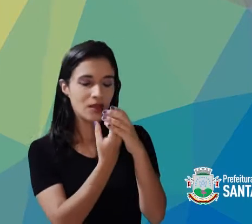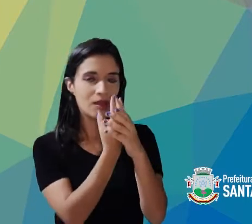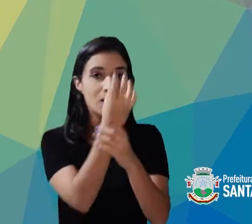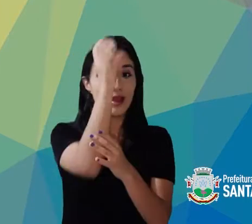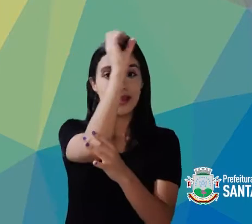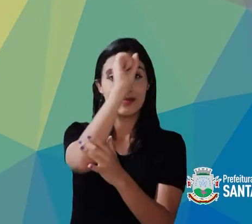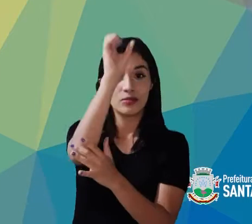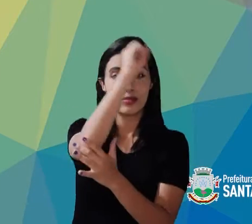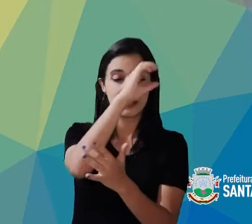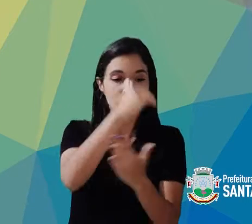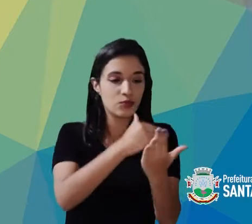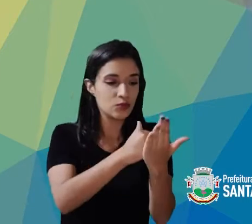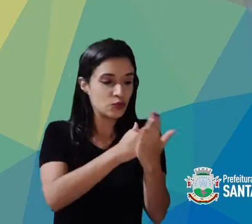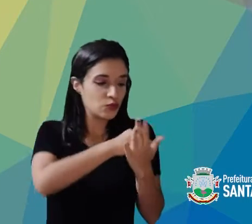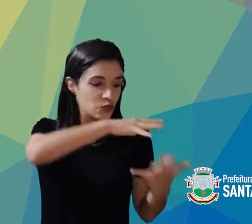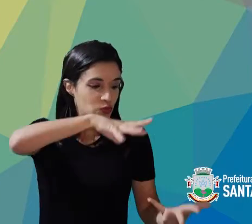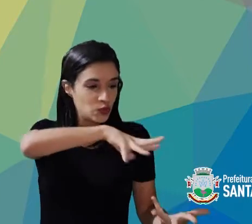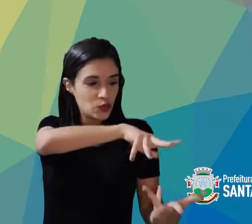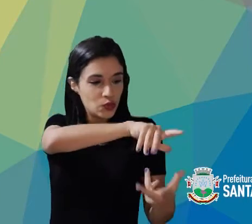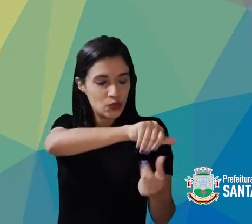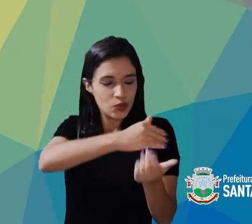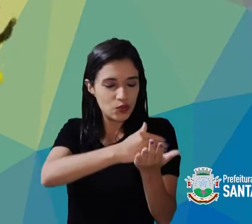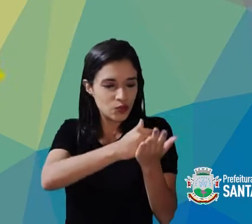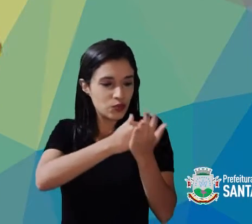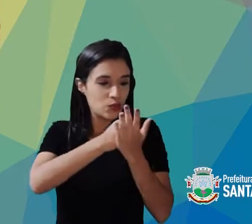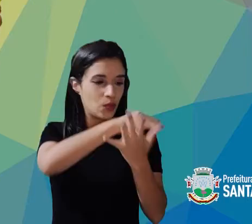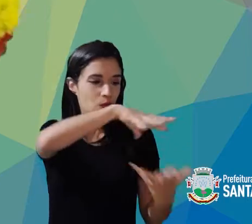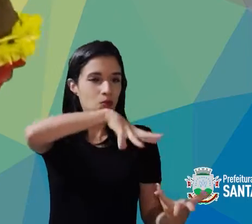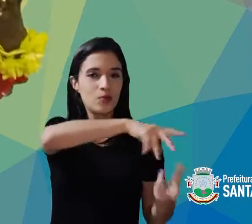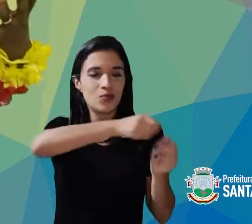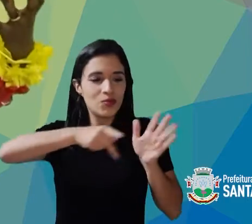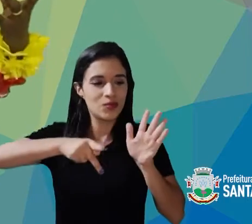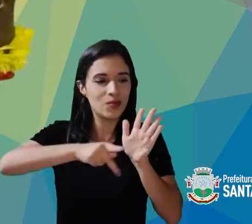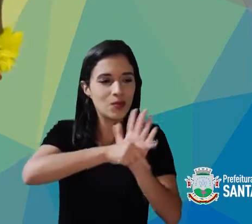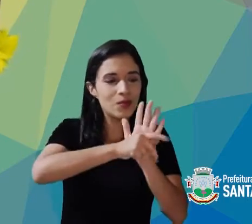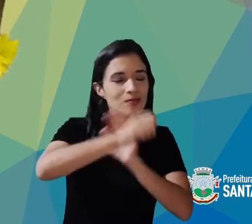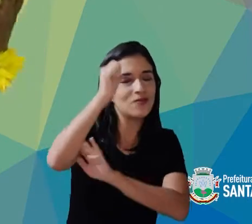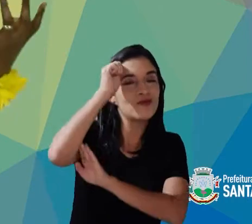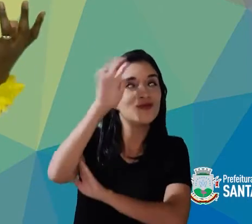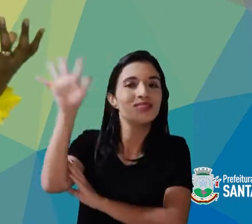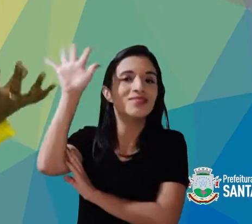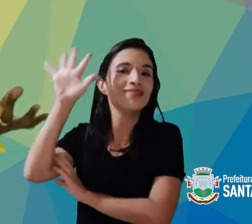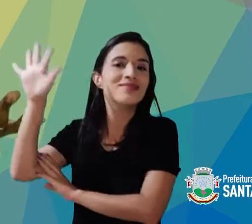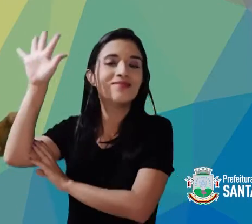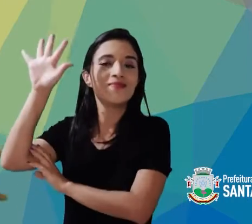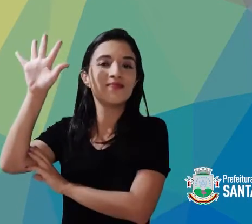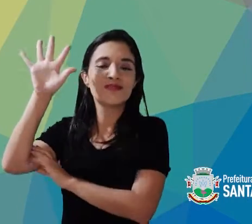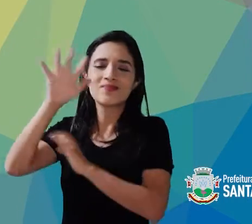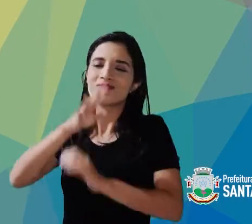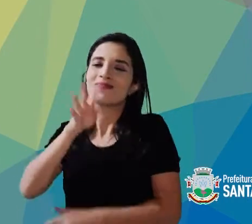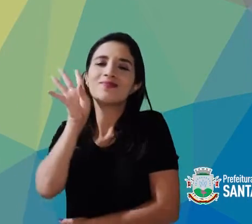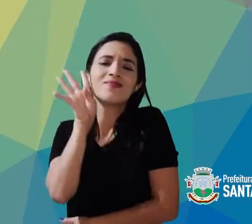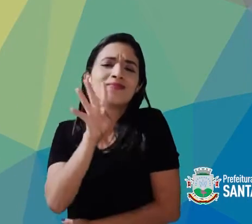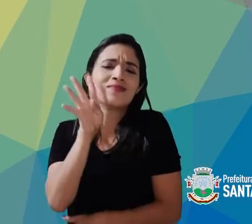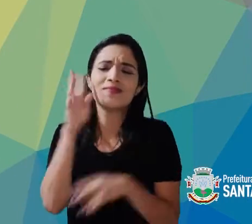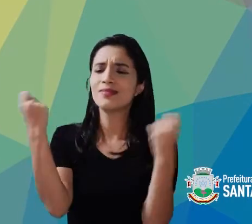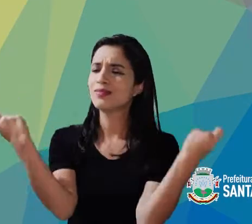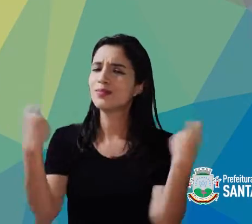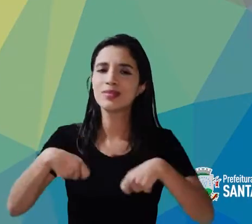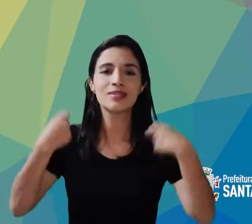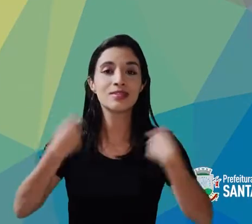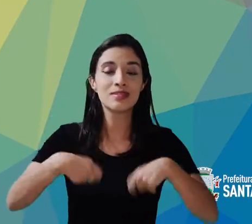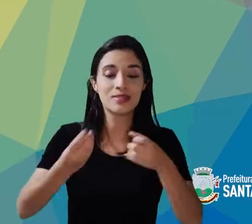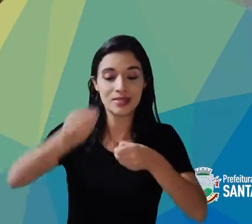aprendizagens com o auxílio desse mundo, o mundo da imaginação, que é tão